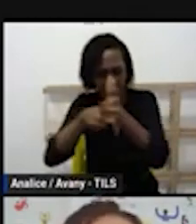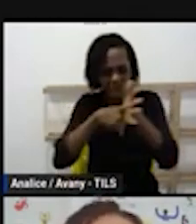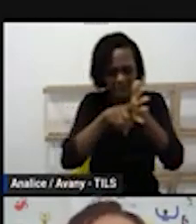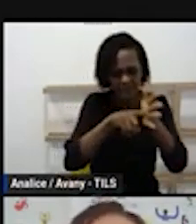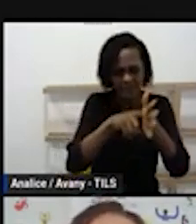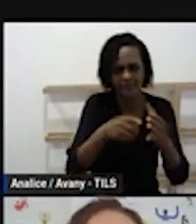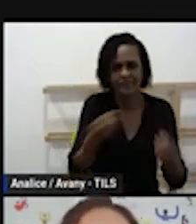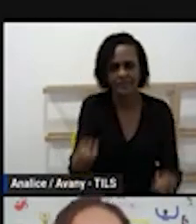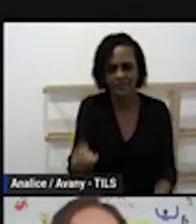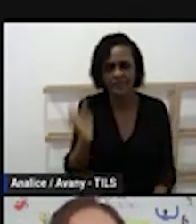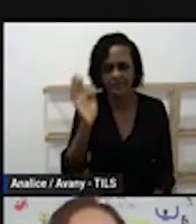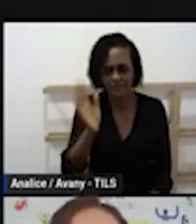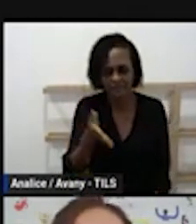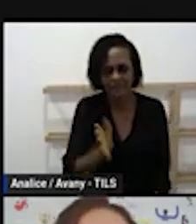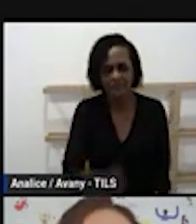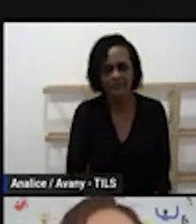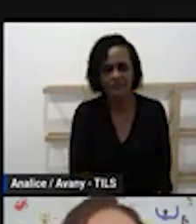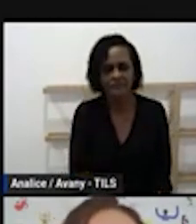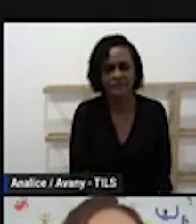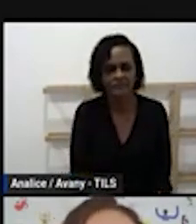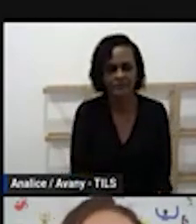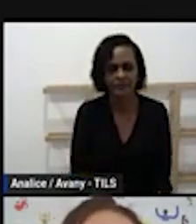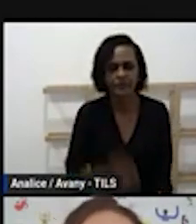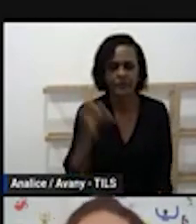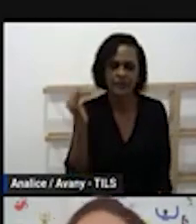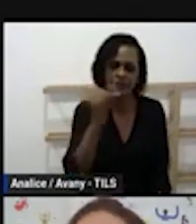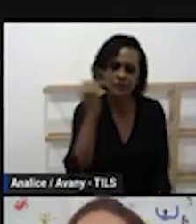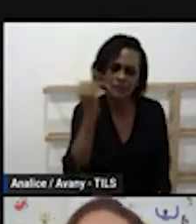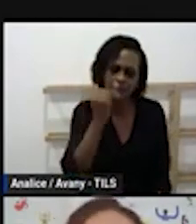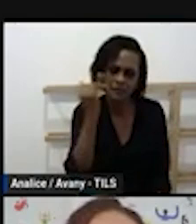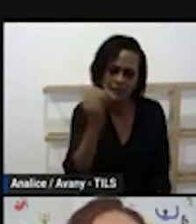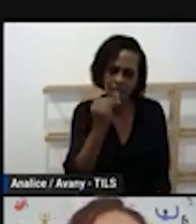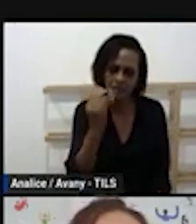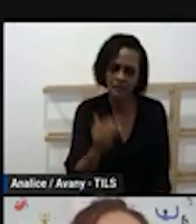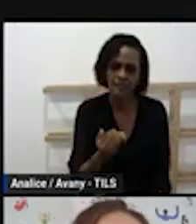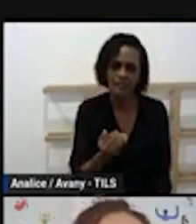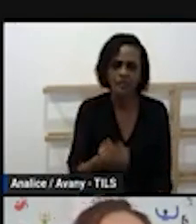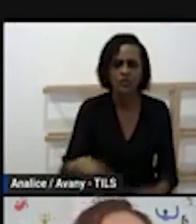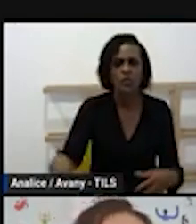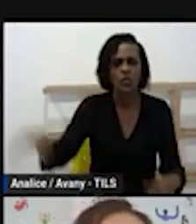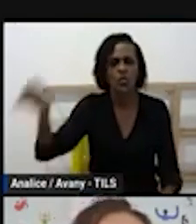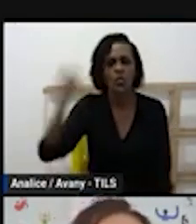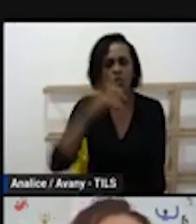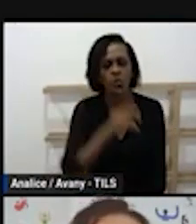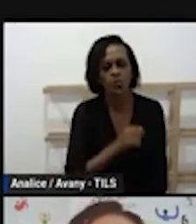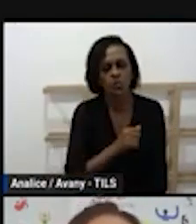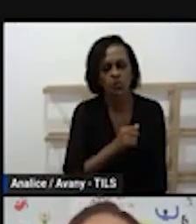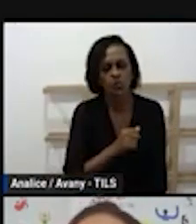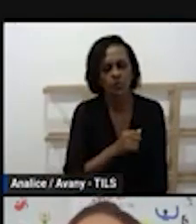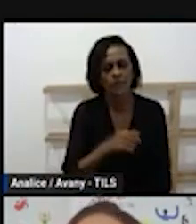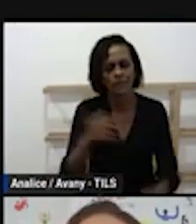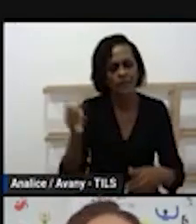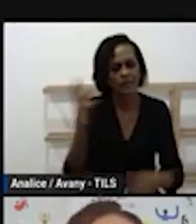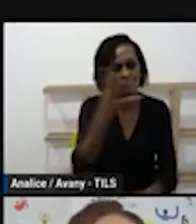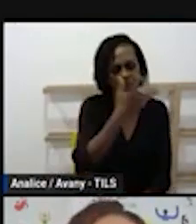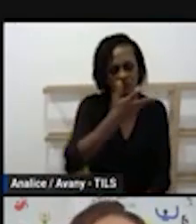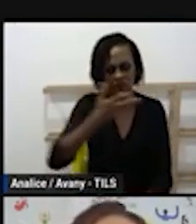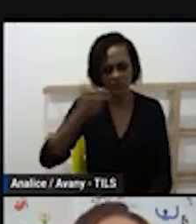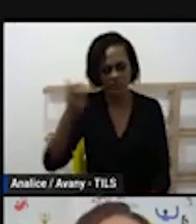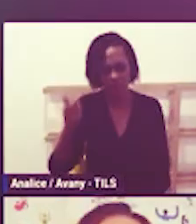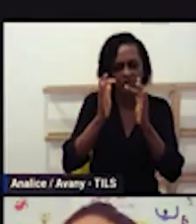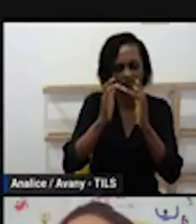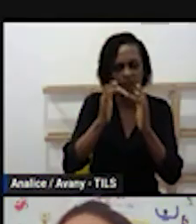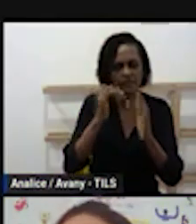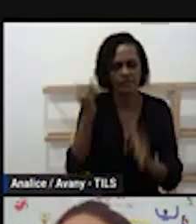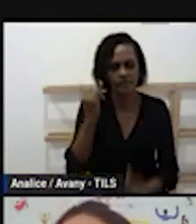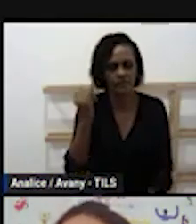participou em que a gente traz a importância do coordenador pedagógico né como formador também na unidade escolar